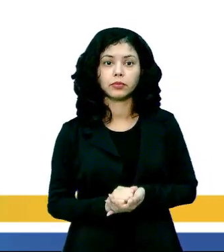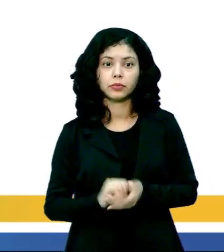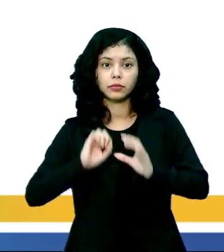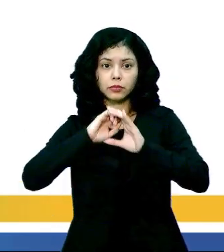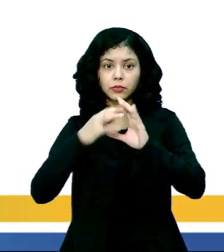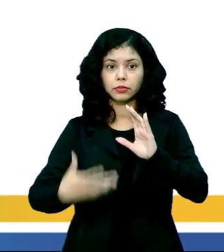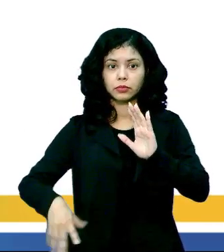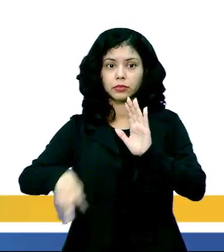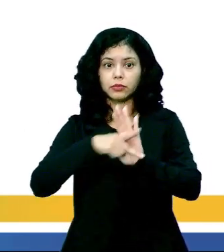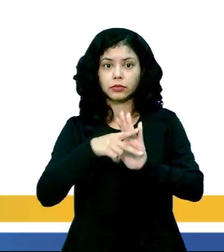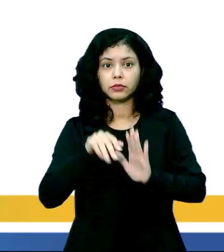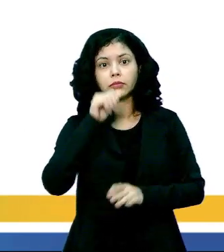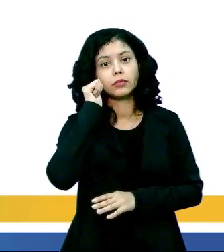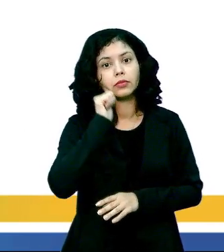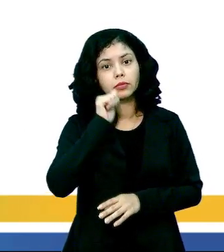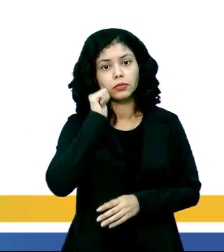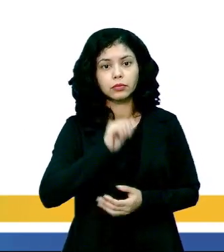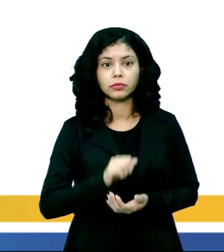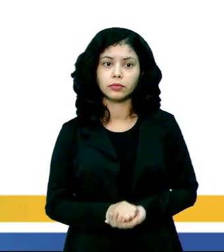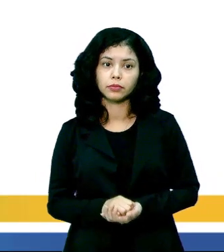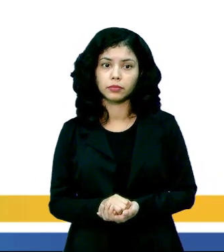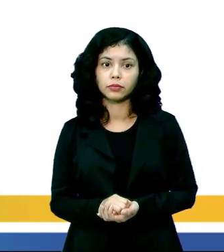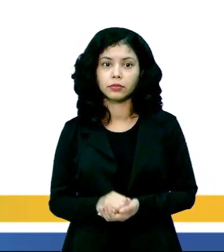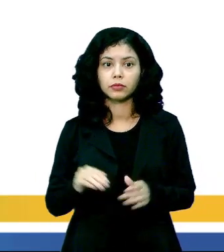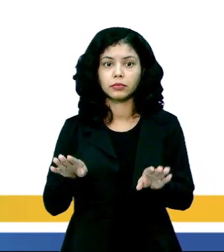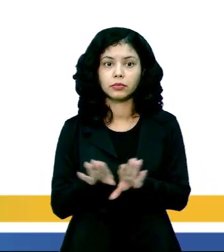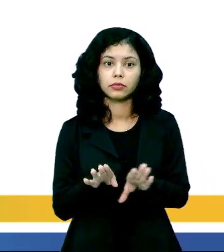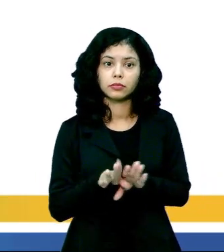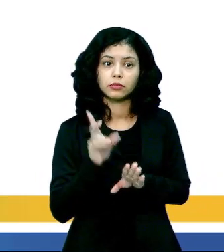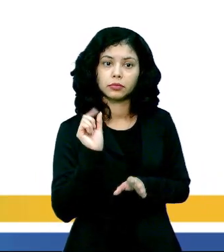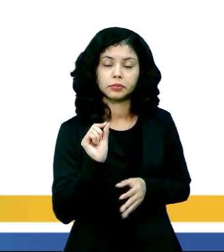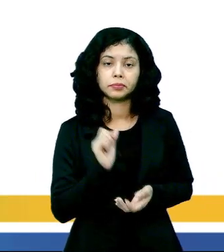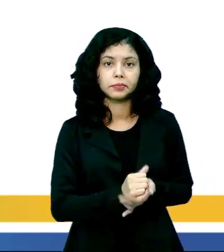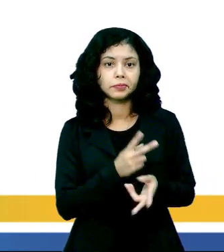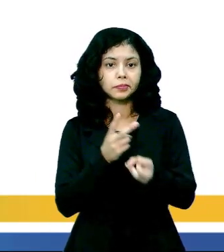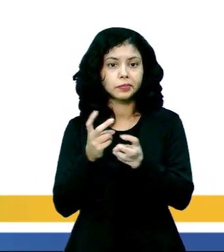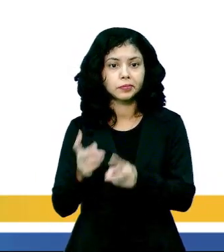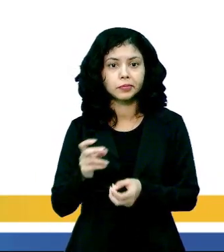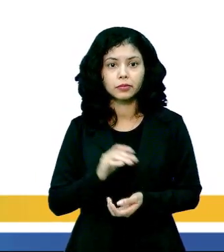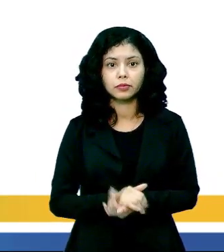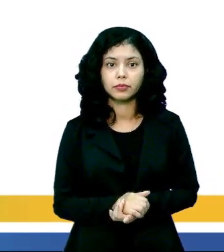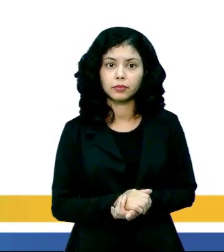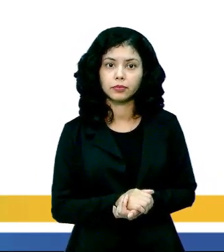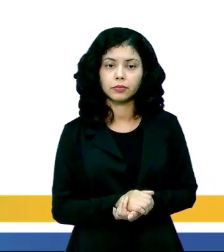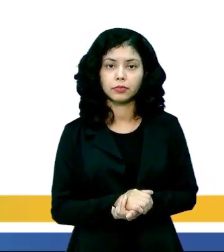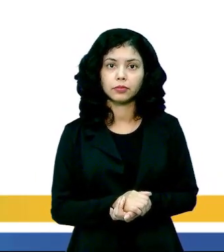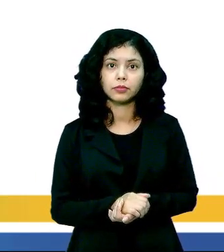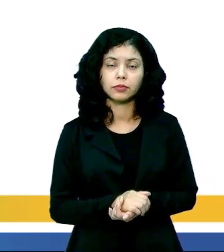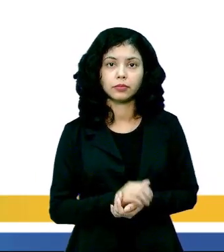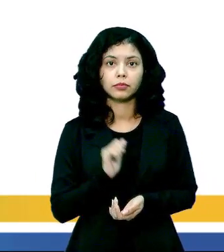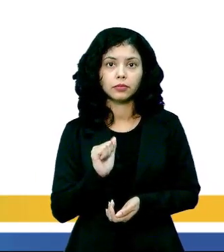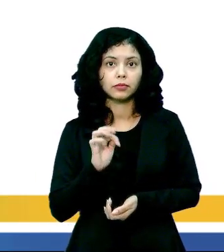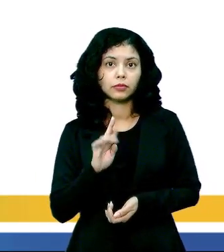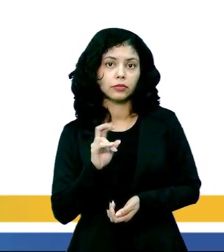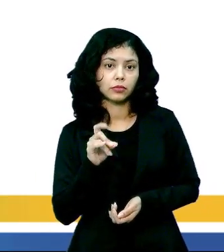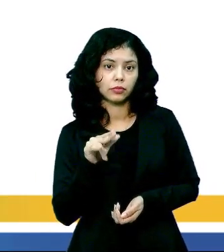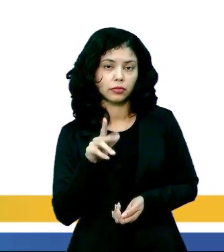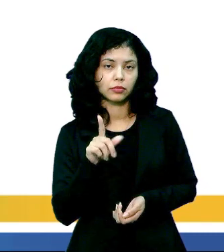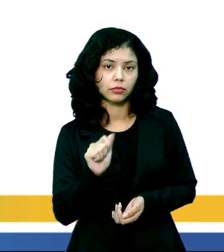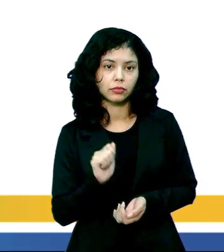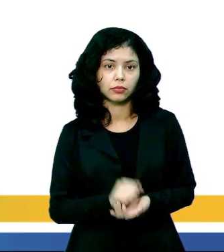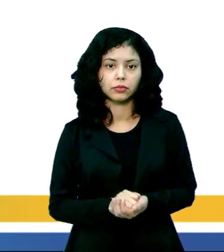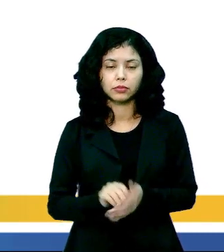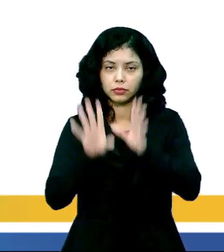pelas características da mulher que aí está, percebemos que ela é uma astronauta. Está